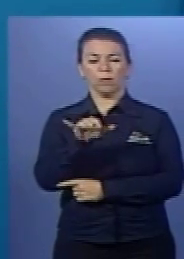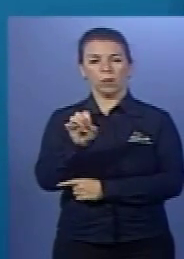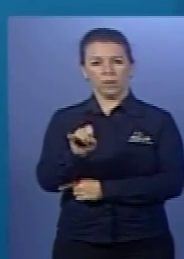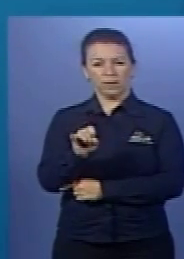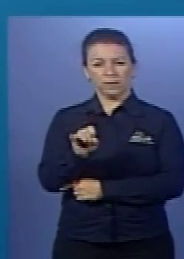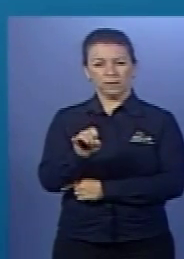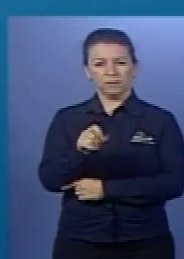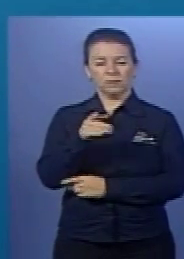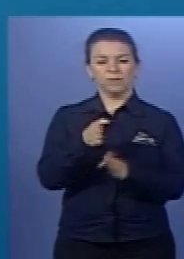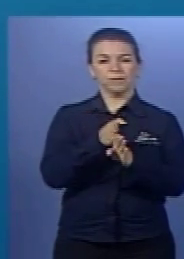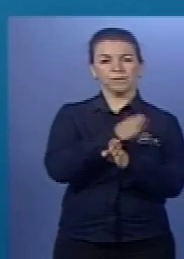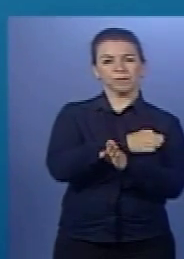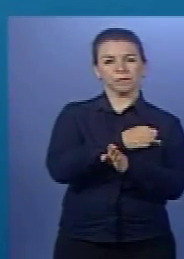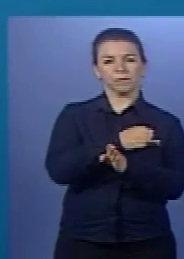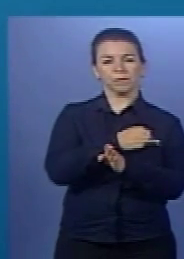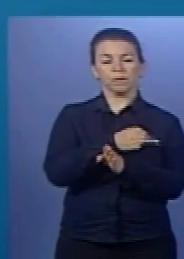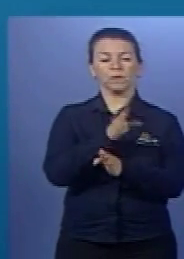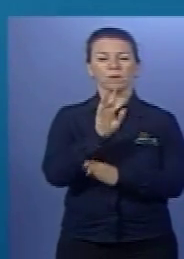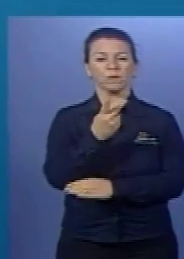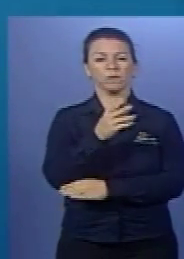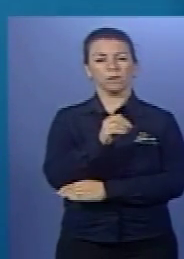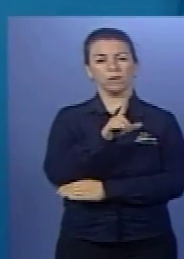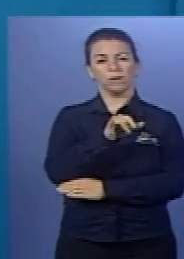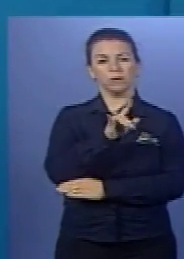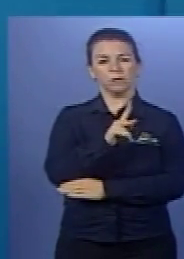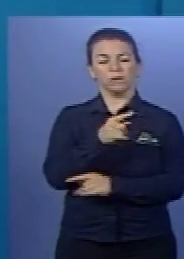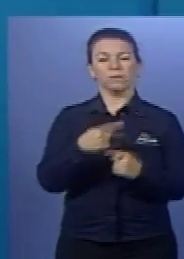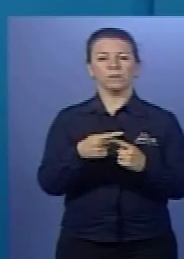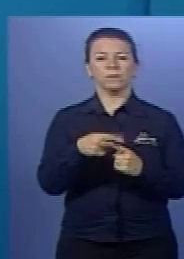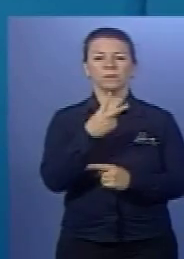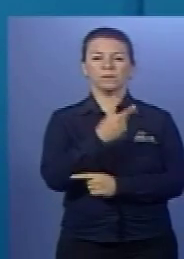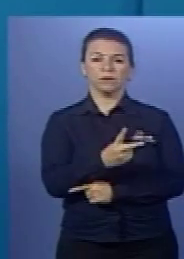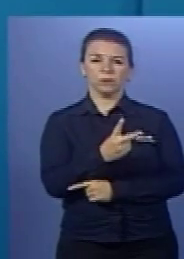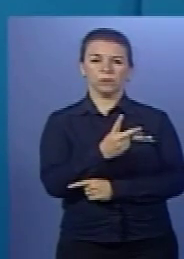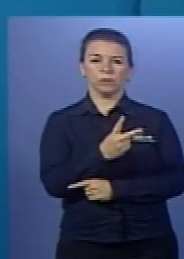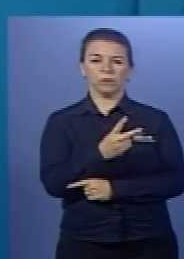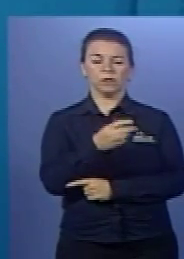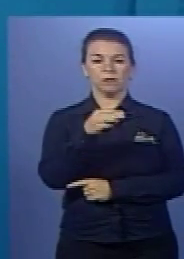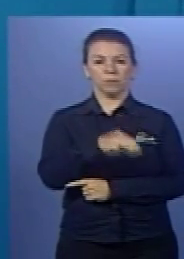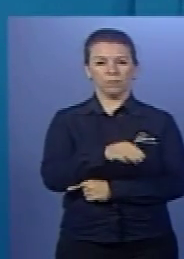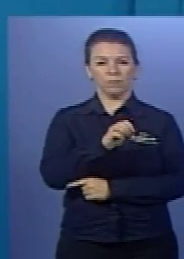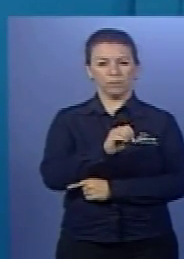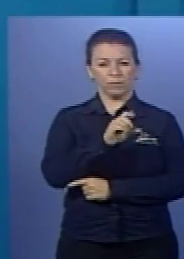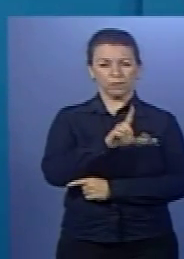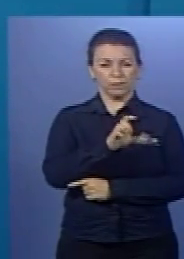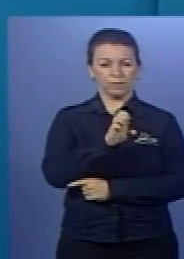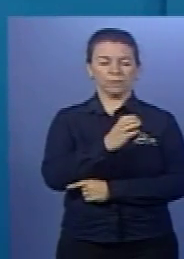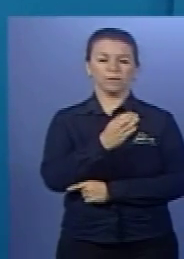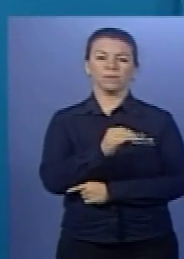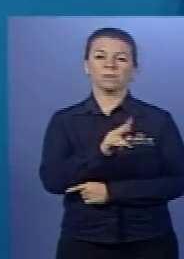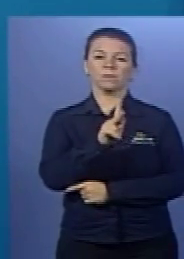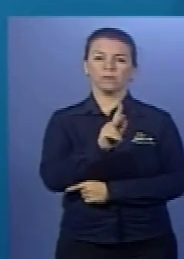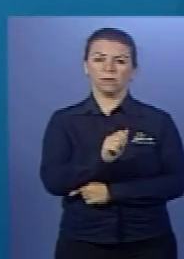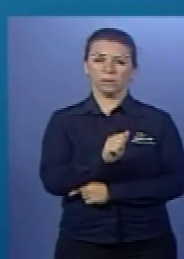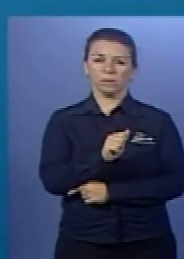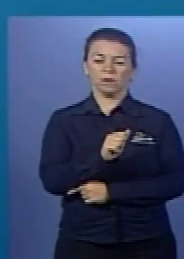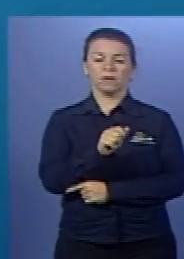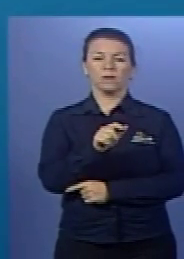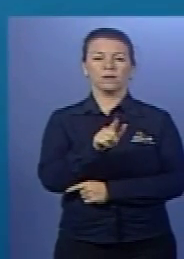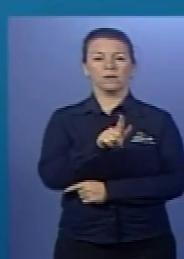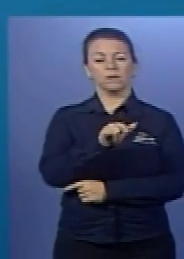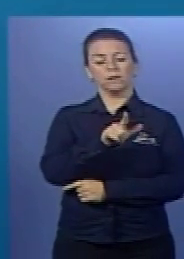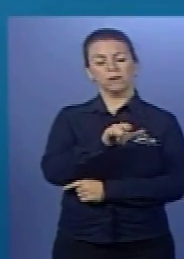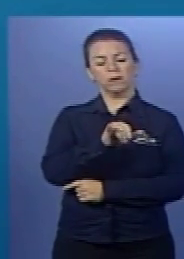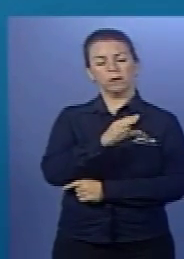maltose é um oligosacarídeo. É formado por duas moléculas de glicose. Beleza? A enzima que vai agir lá chama-se